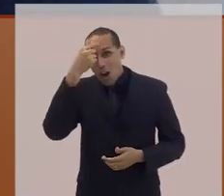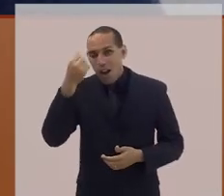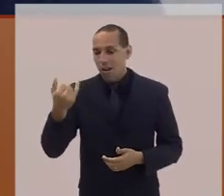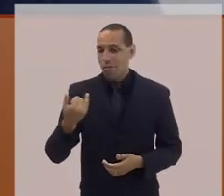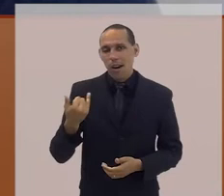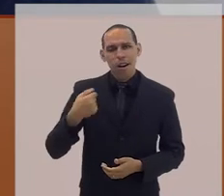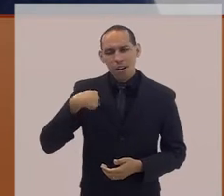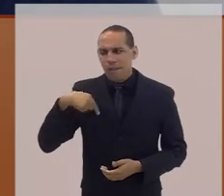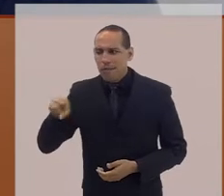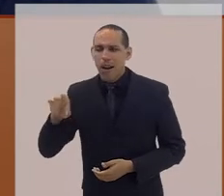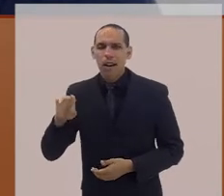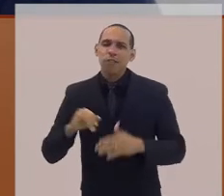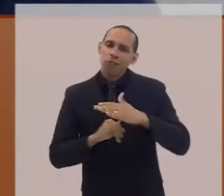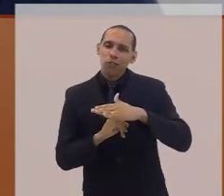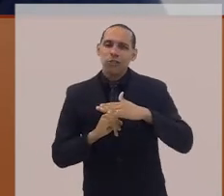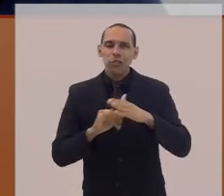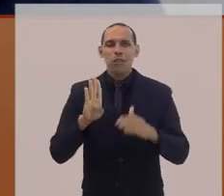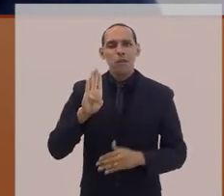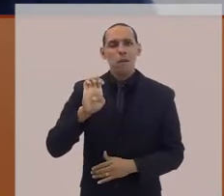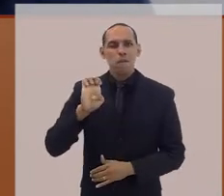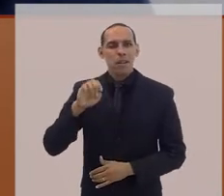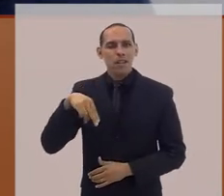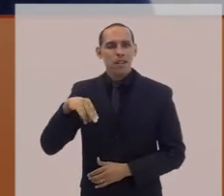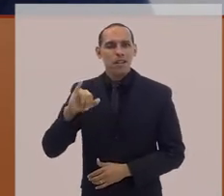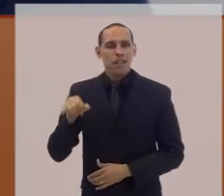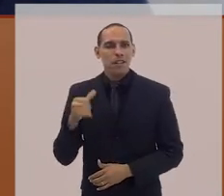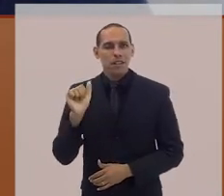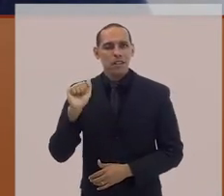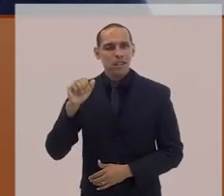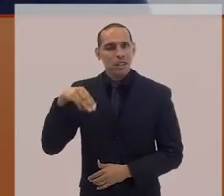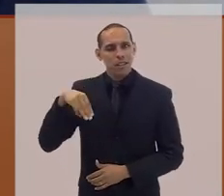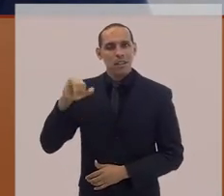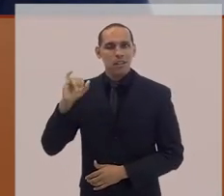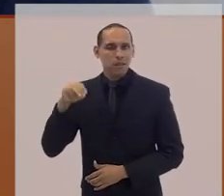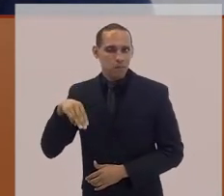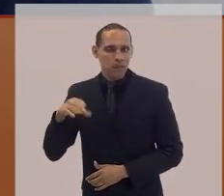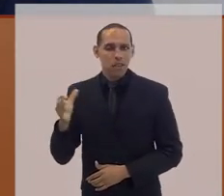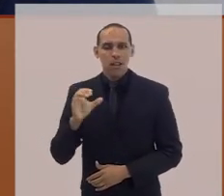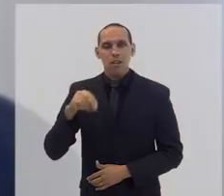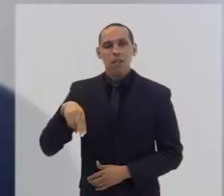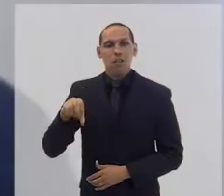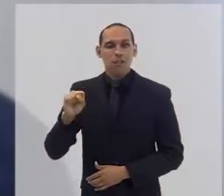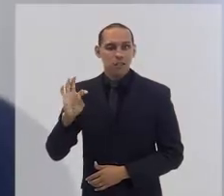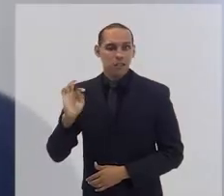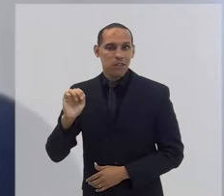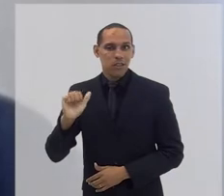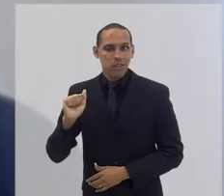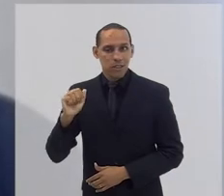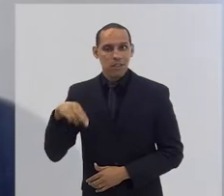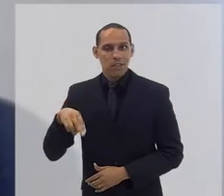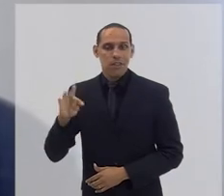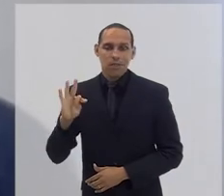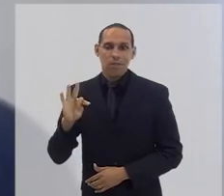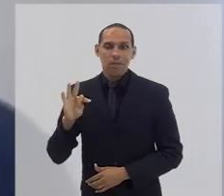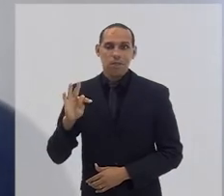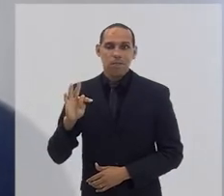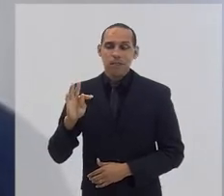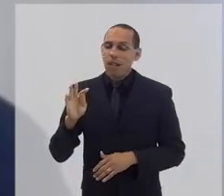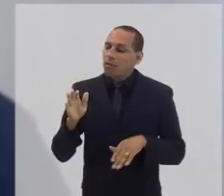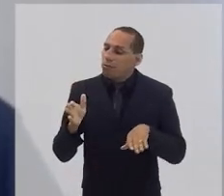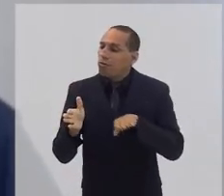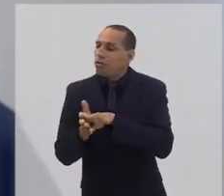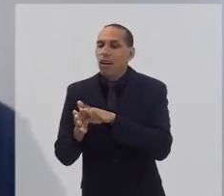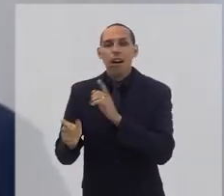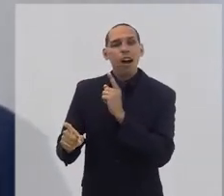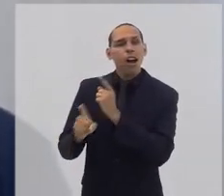encontrei adolescentes da minha idade, com uma condição visual pior que a minha. Na verdade,